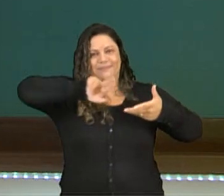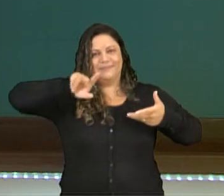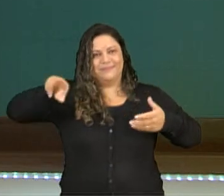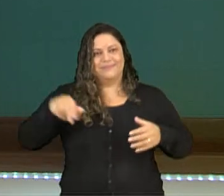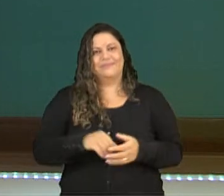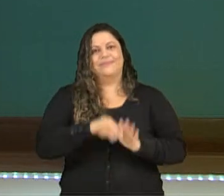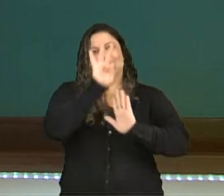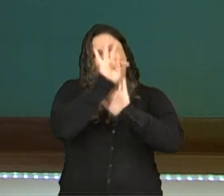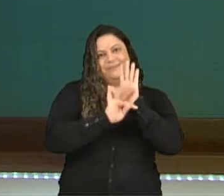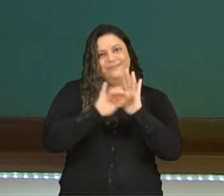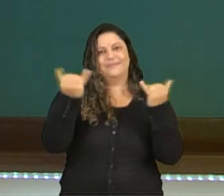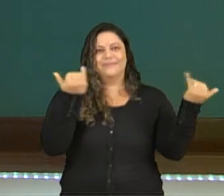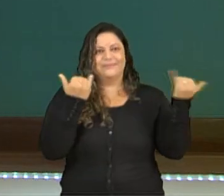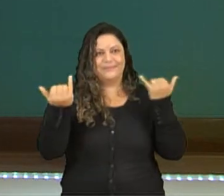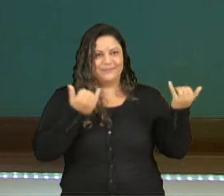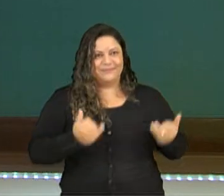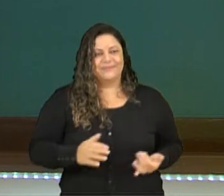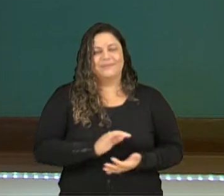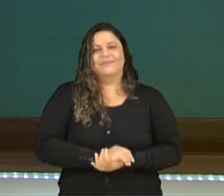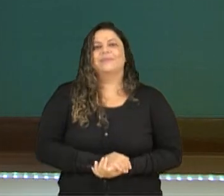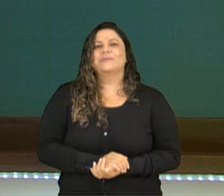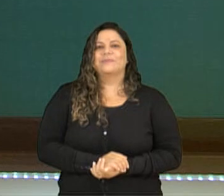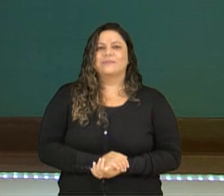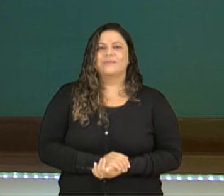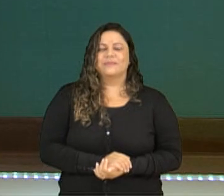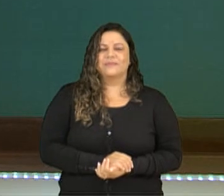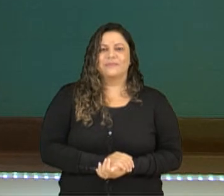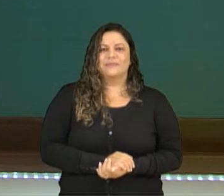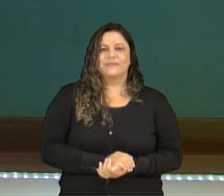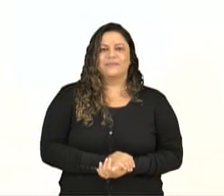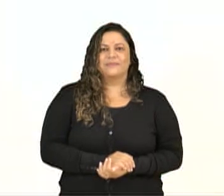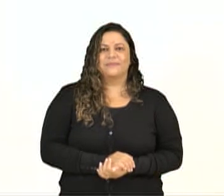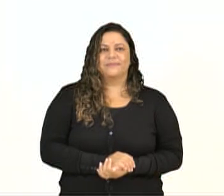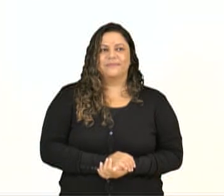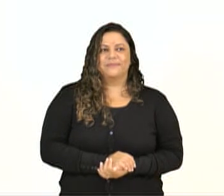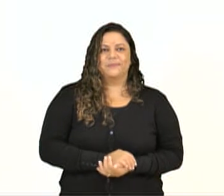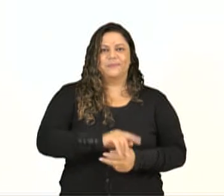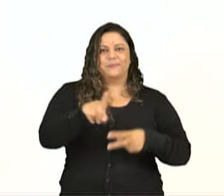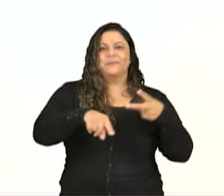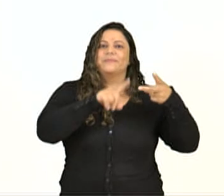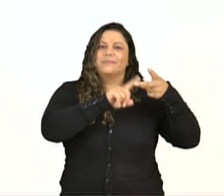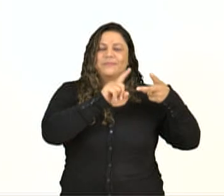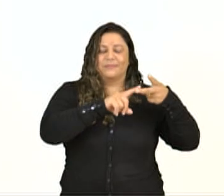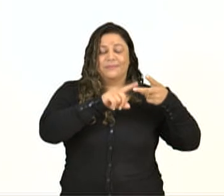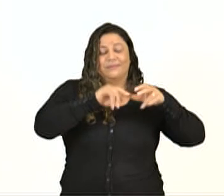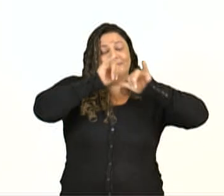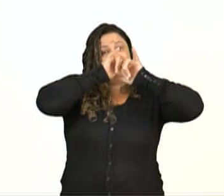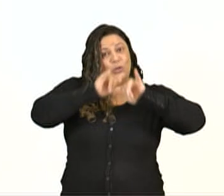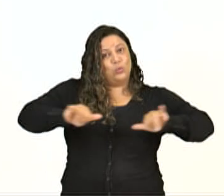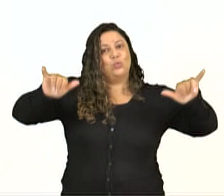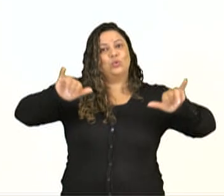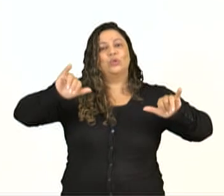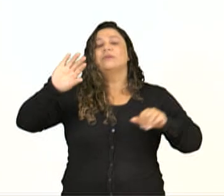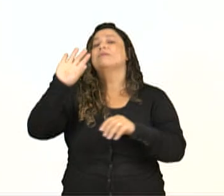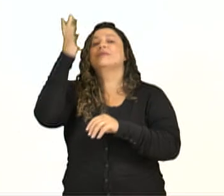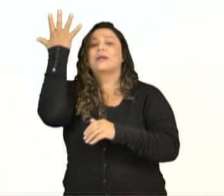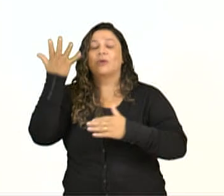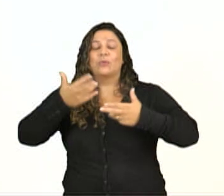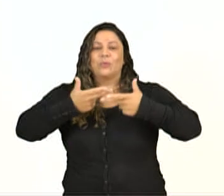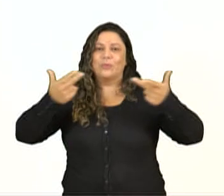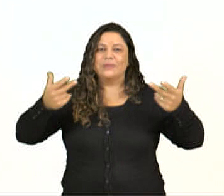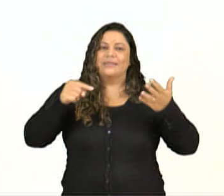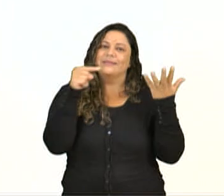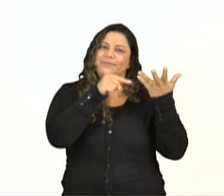informativo. E voltando novamente na notícia, né, um formato de divulgação de um acontecimento. Então são várias,